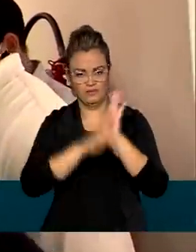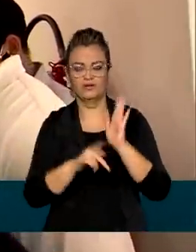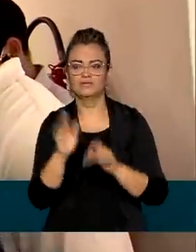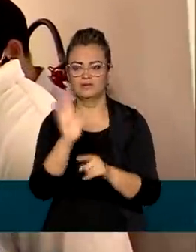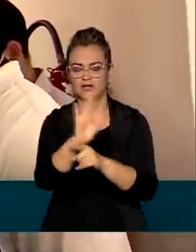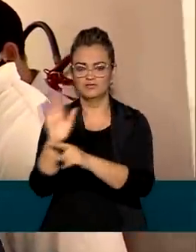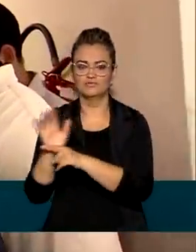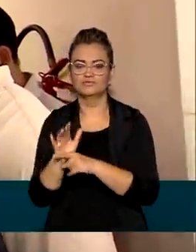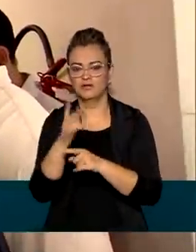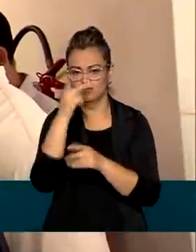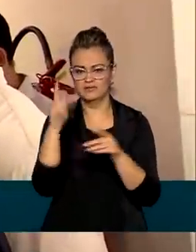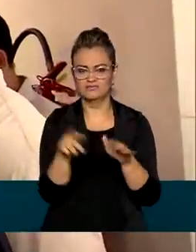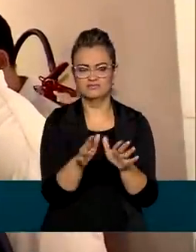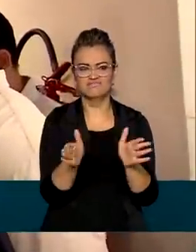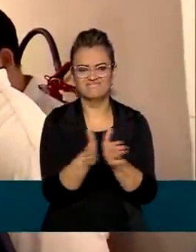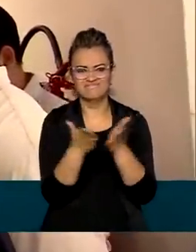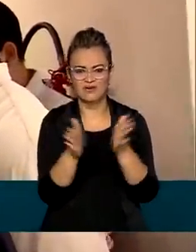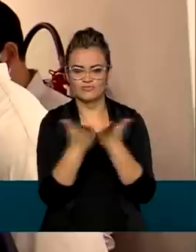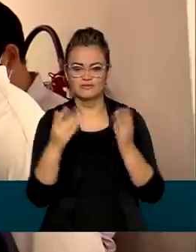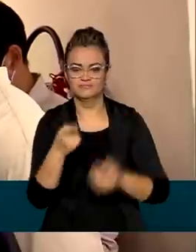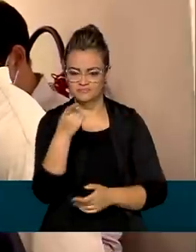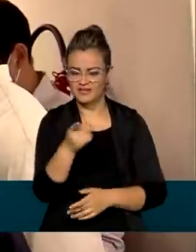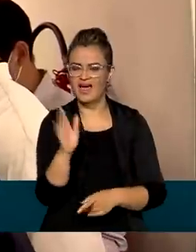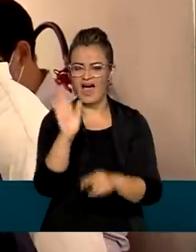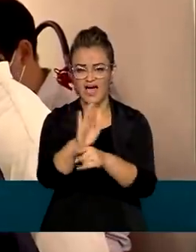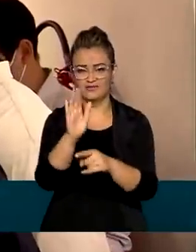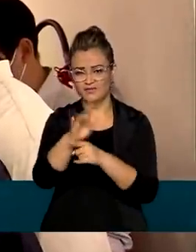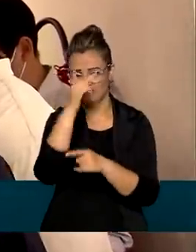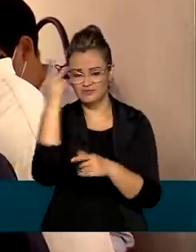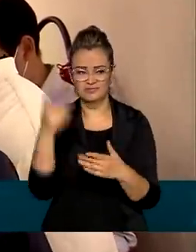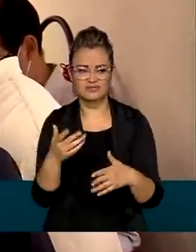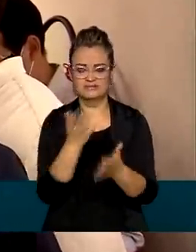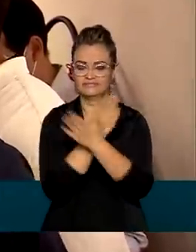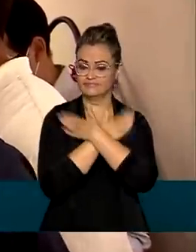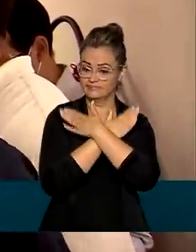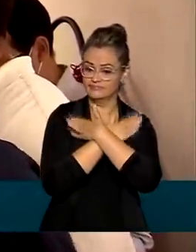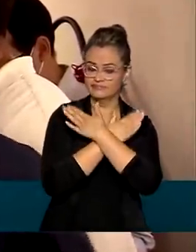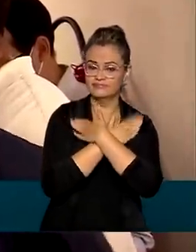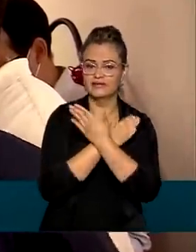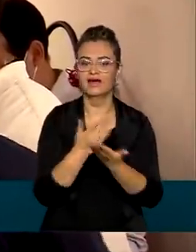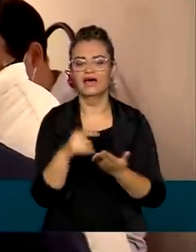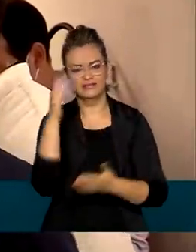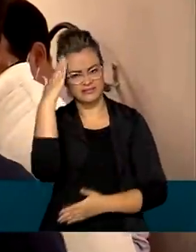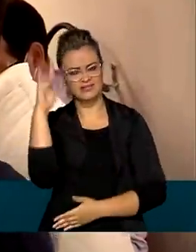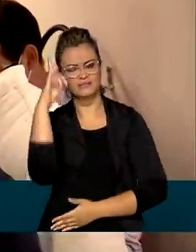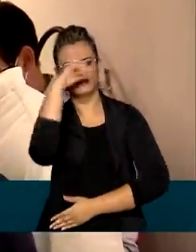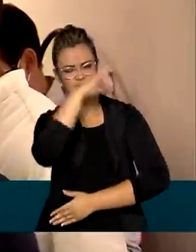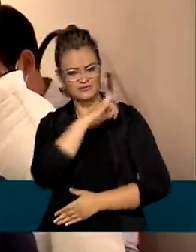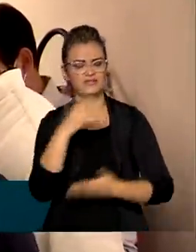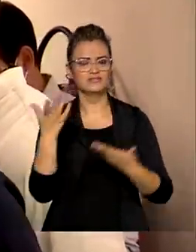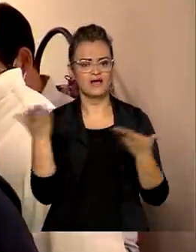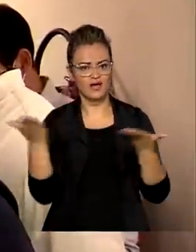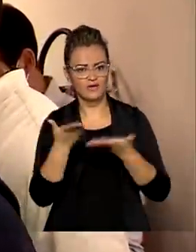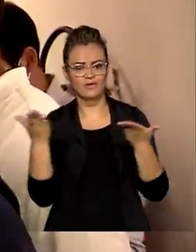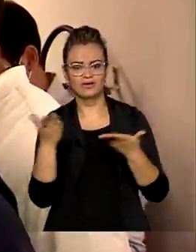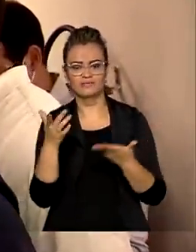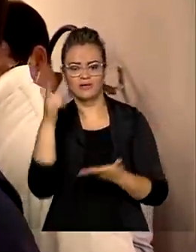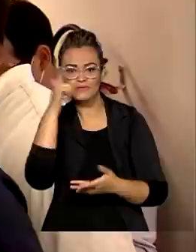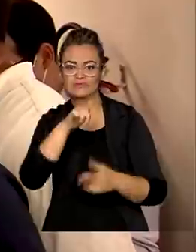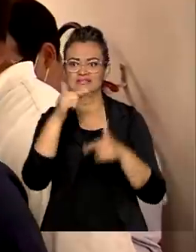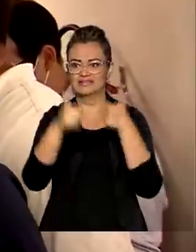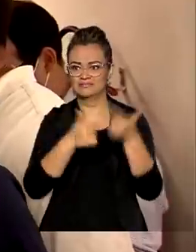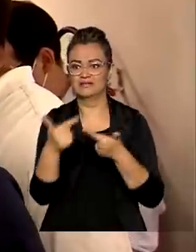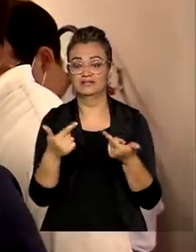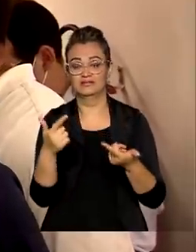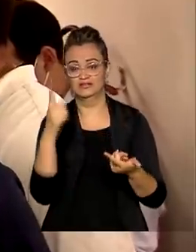as populações vulneráveis. Ajuda o povo que perdeu o emprego. Nós sabemos da dificuldade para reconquistar esse